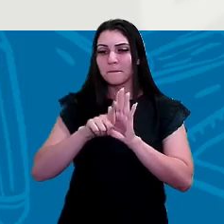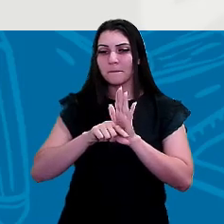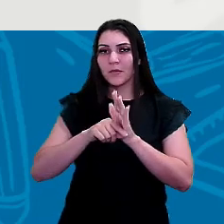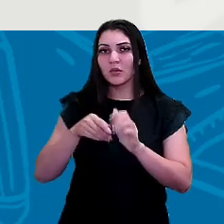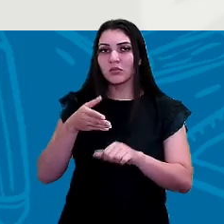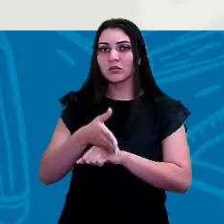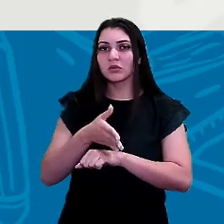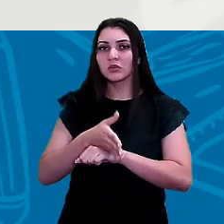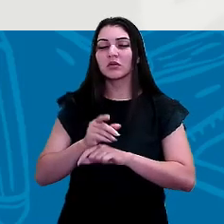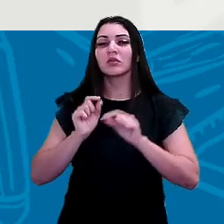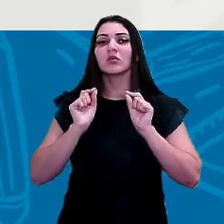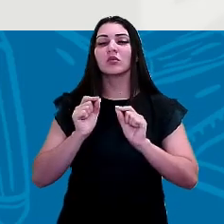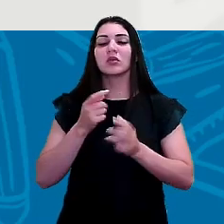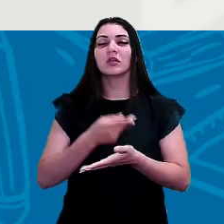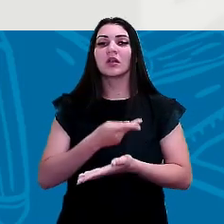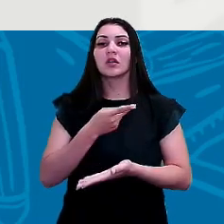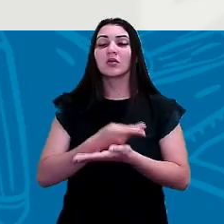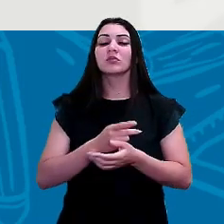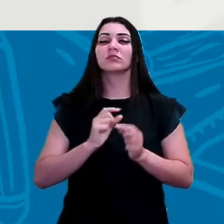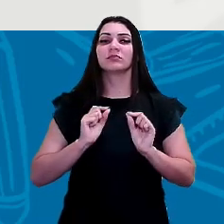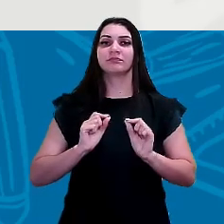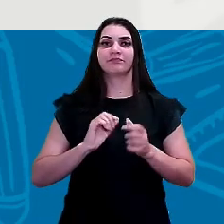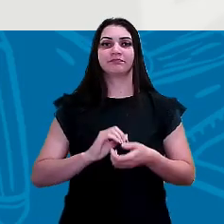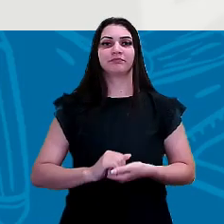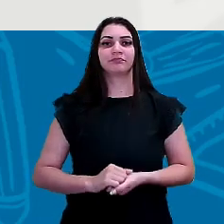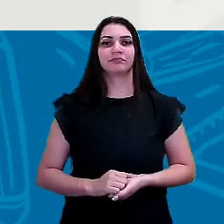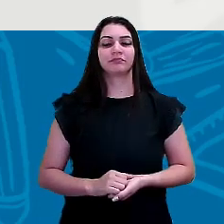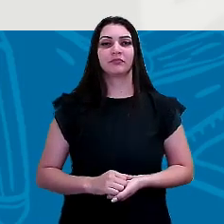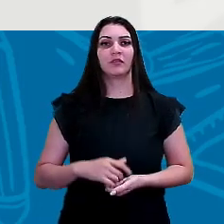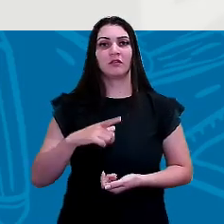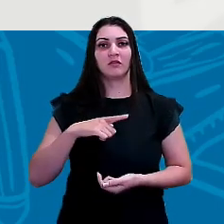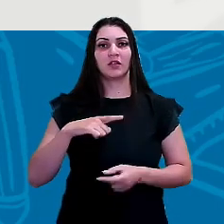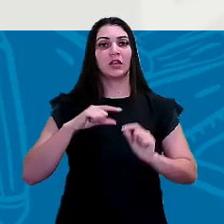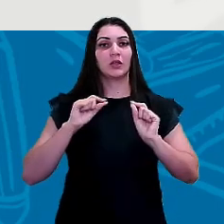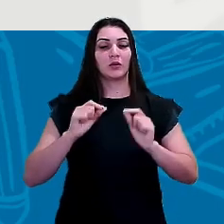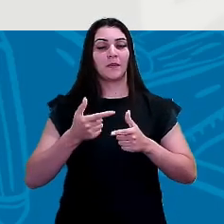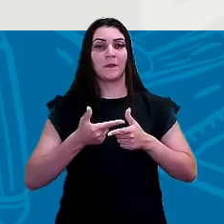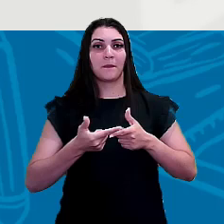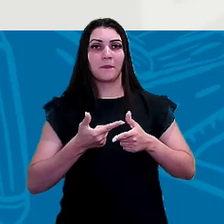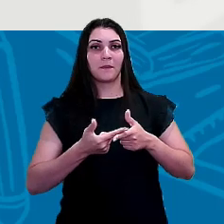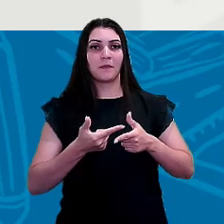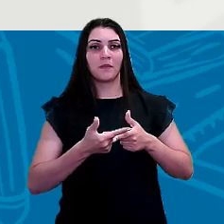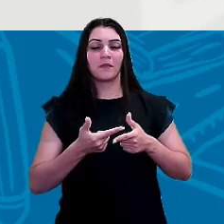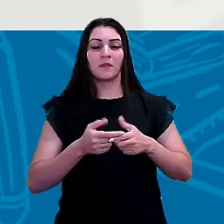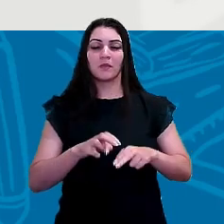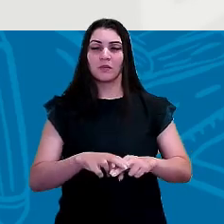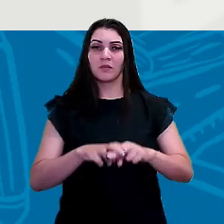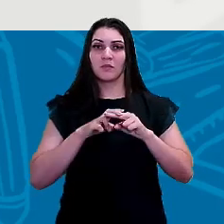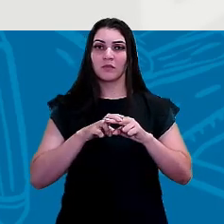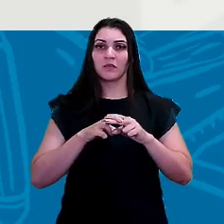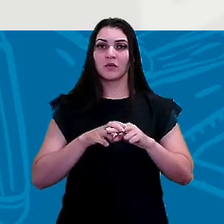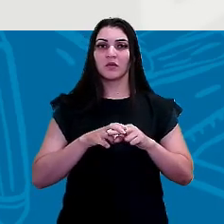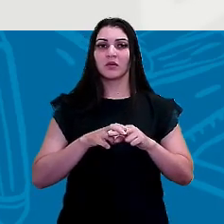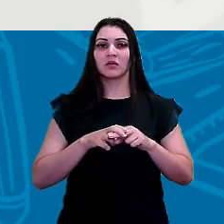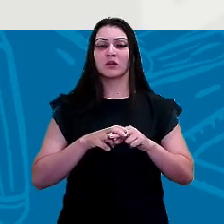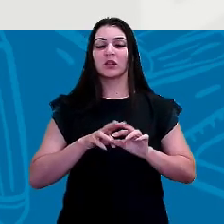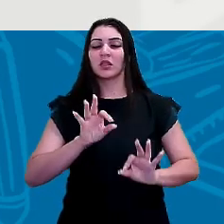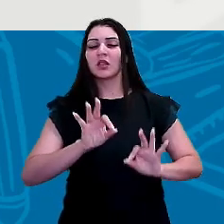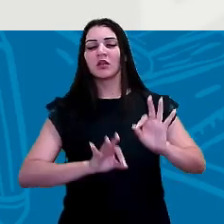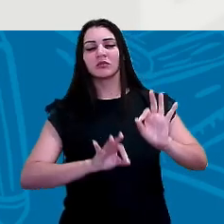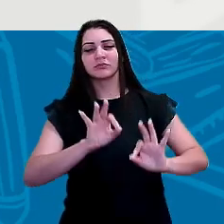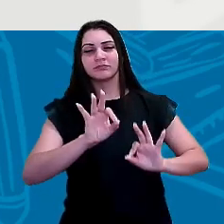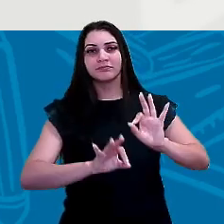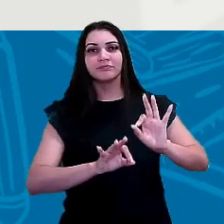e aí o que acabou acontecendo né? que vai havendo problemas por conta da questão da urbanização